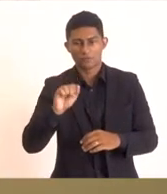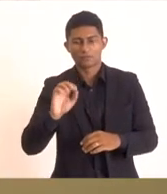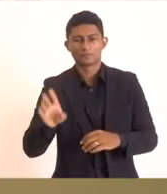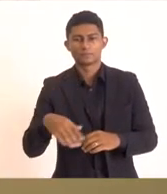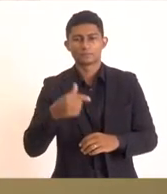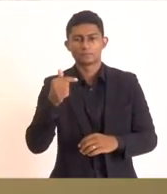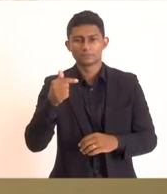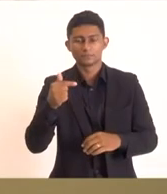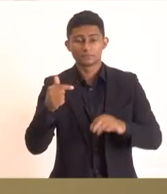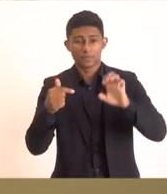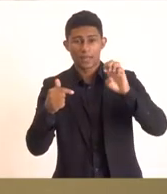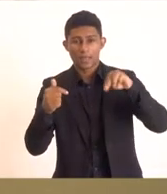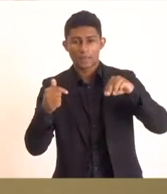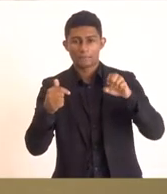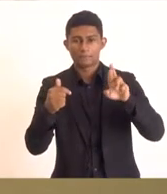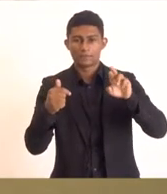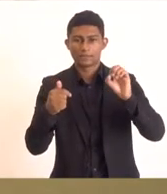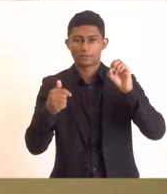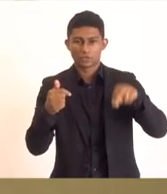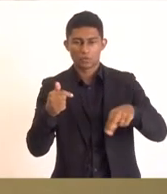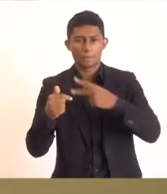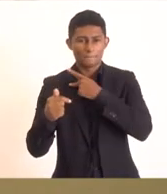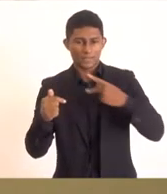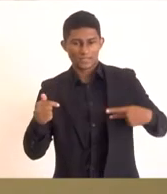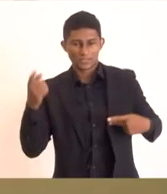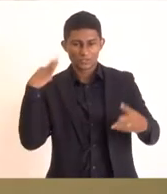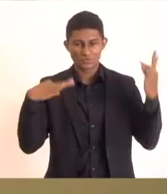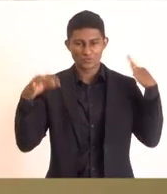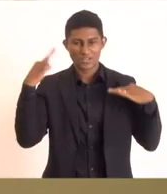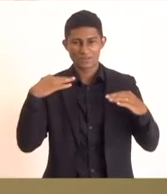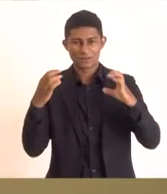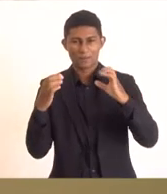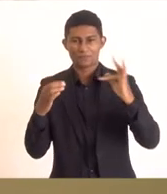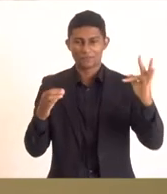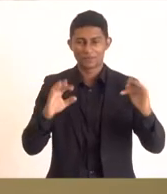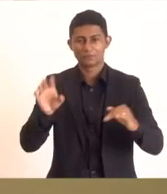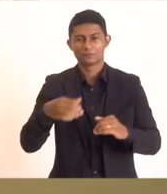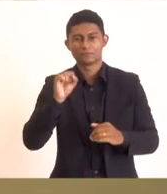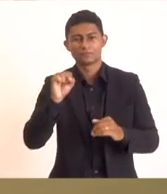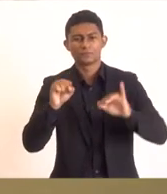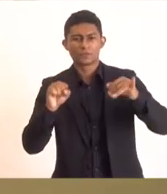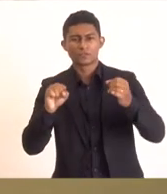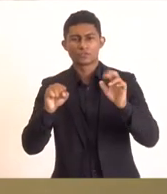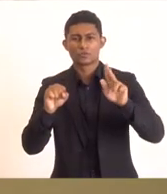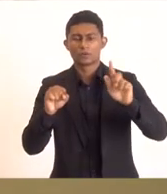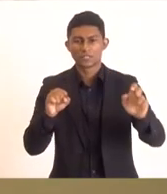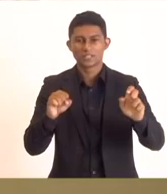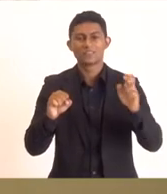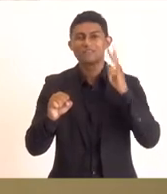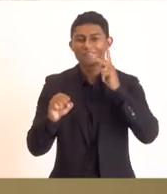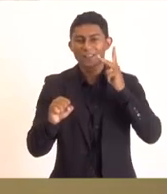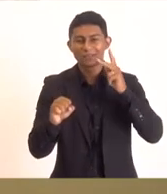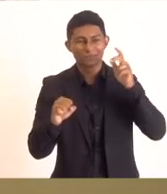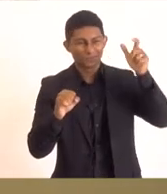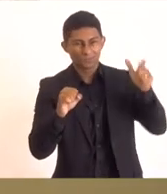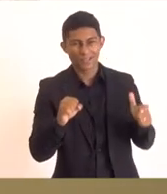Emerson Paiva, presidente do Turismo Náutico de Cabo Frio, Jorge Moreira, vereador de Nilópolis,